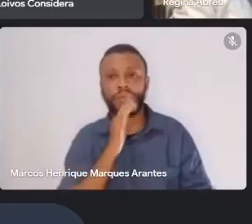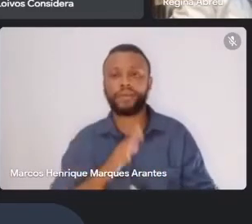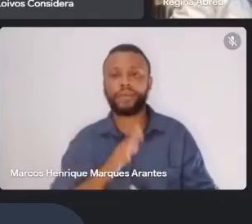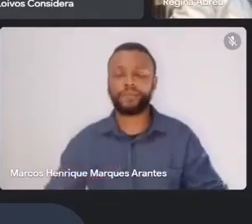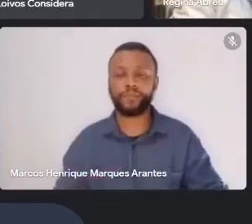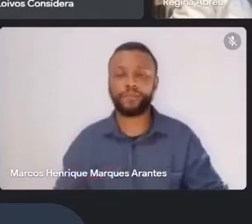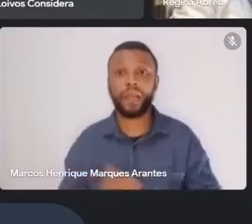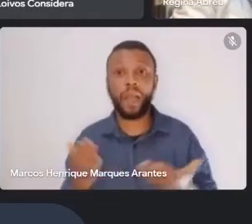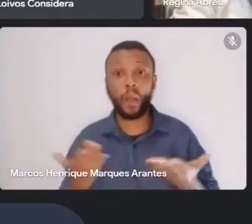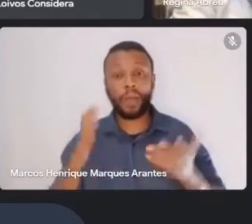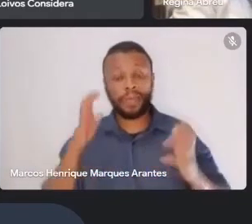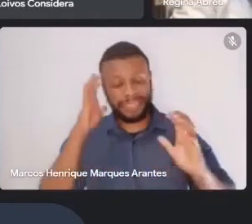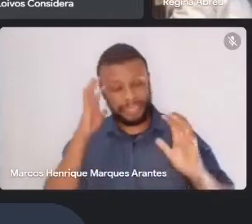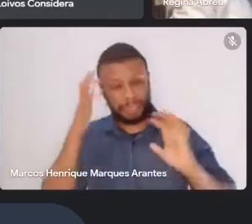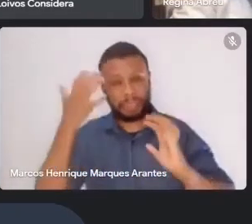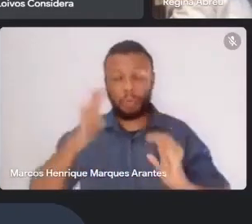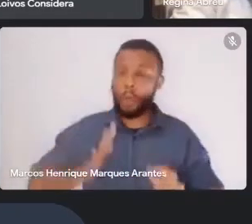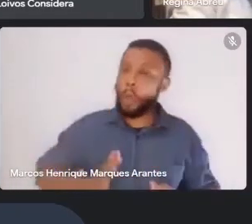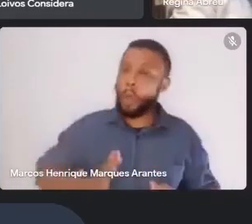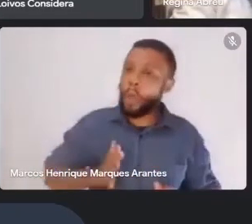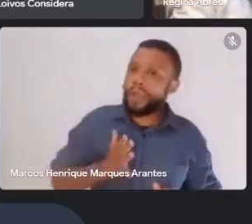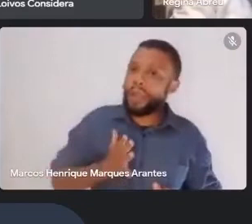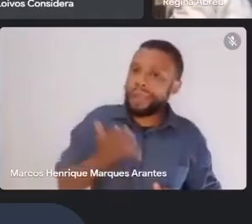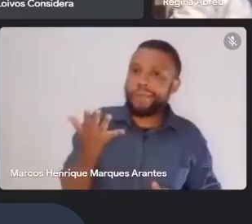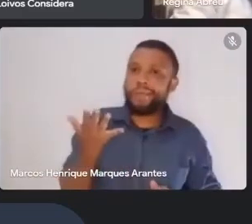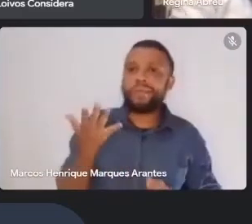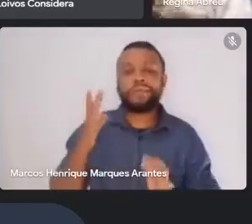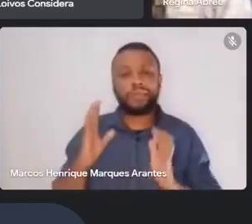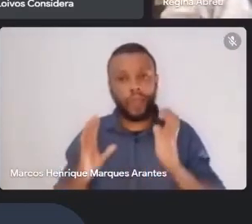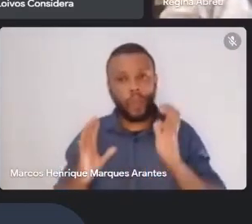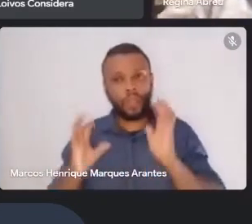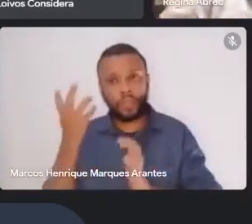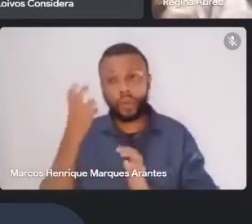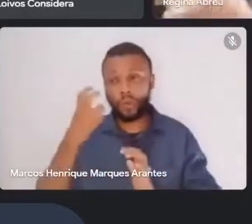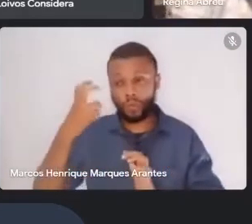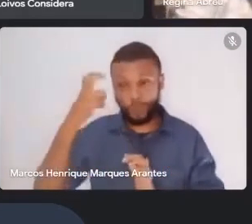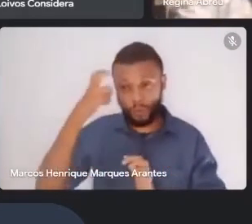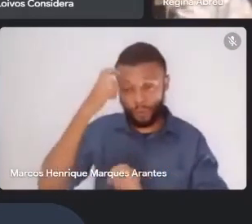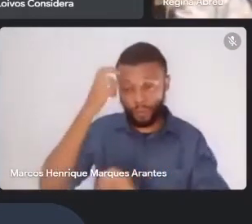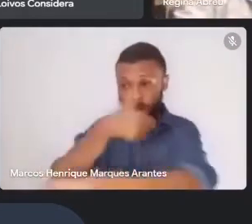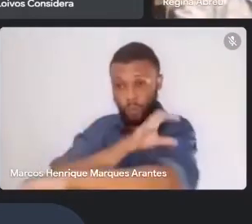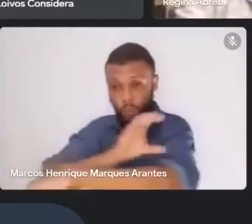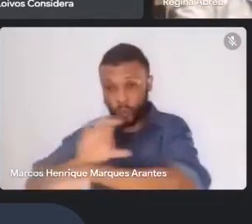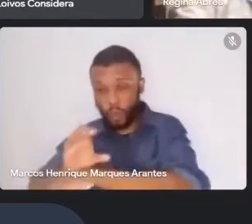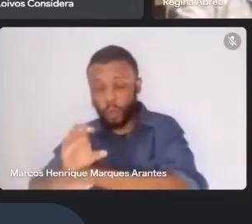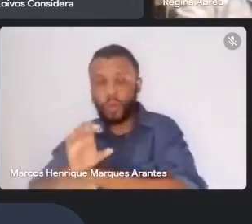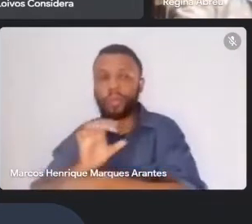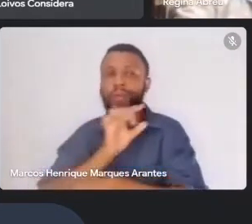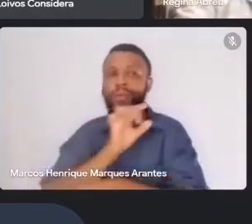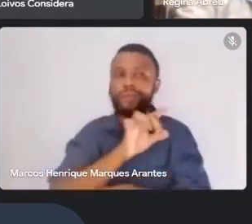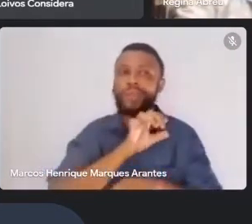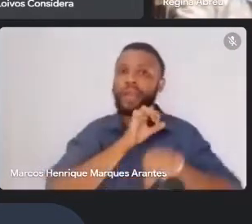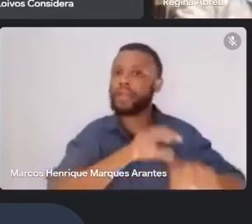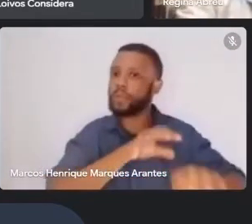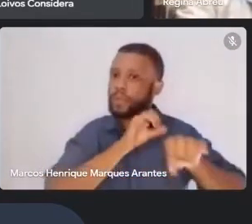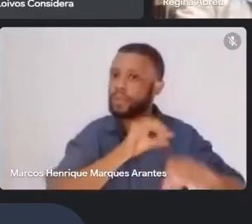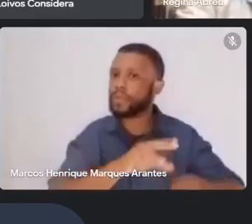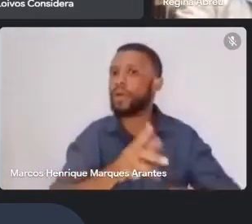terrível que se abateu sobre a cultura e sobre a educação, essa lei Aldir Blanc foi uma